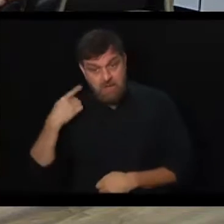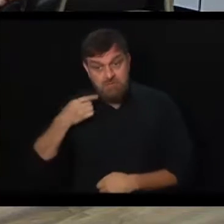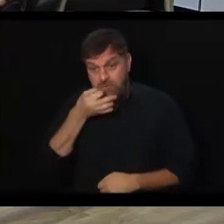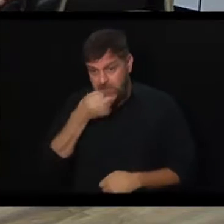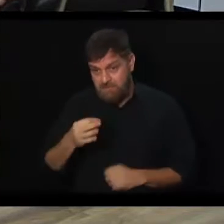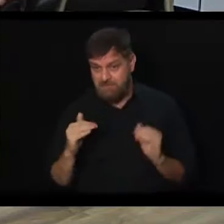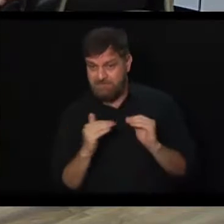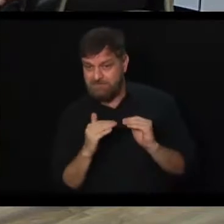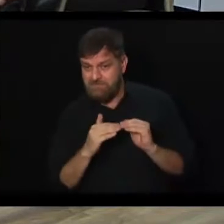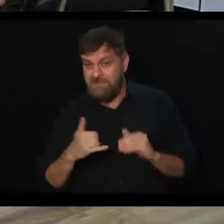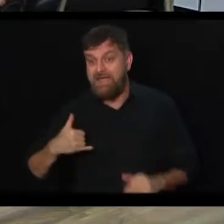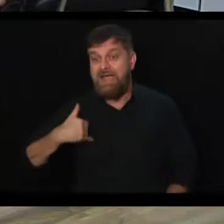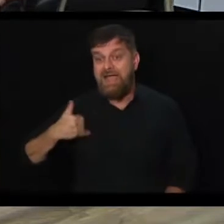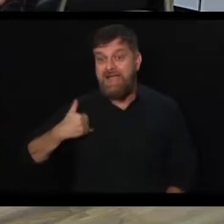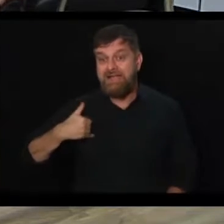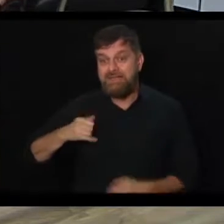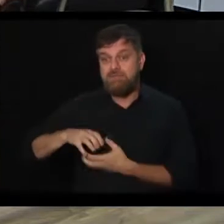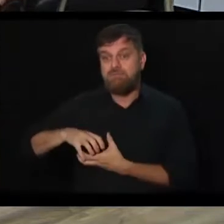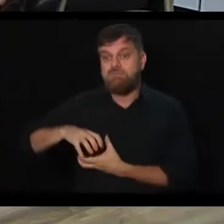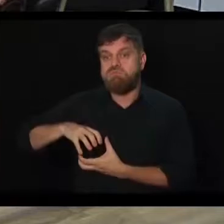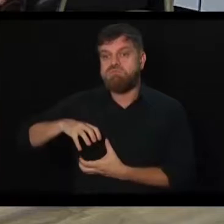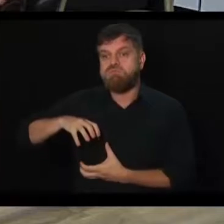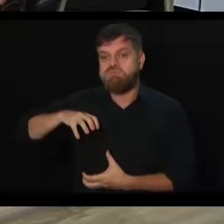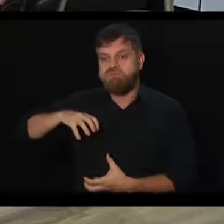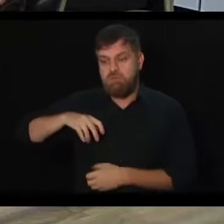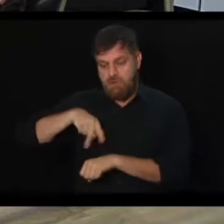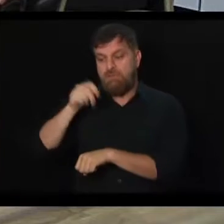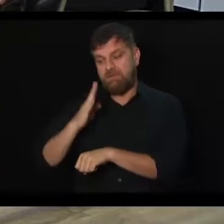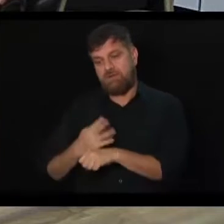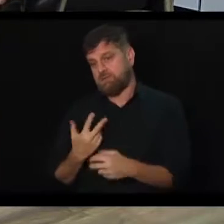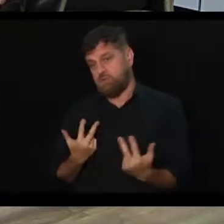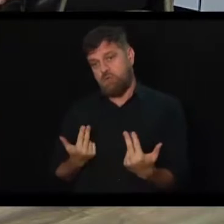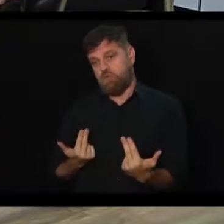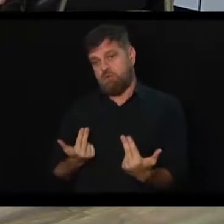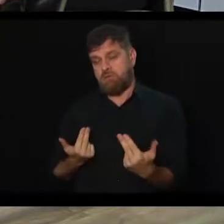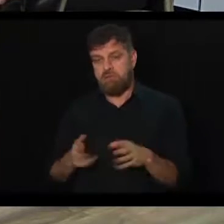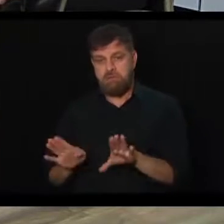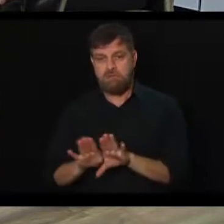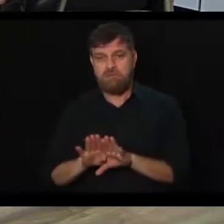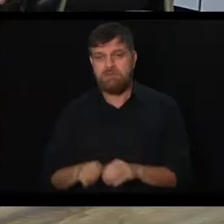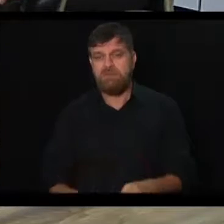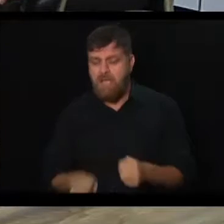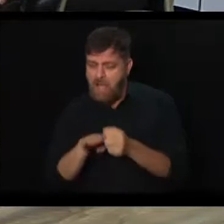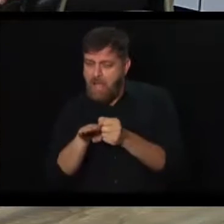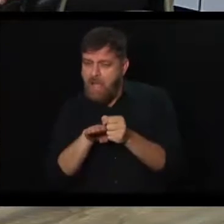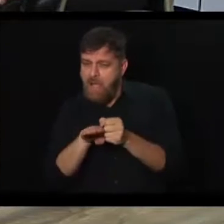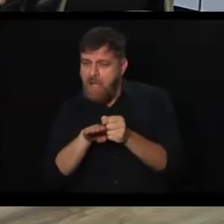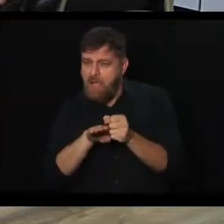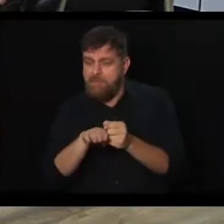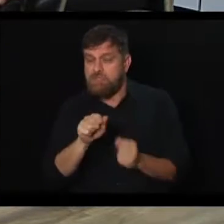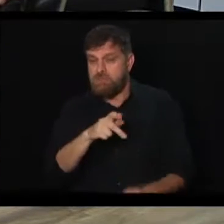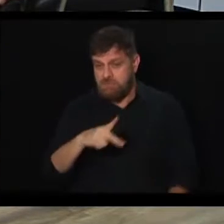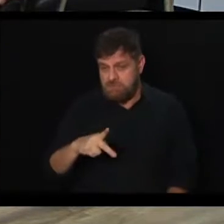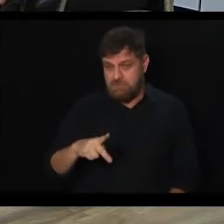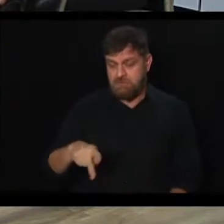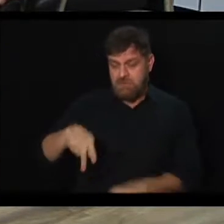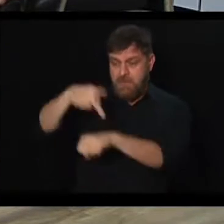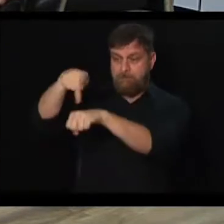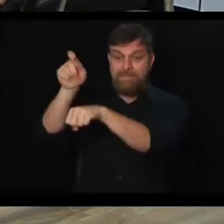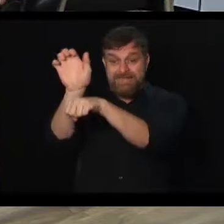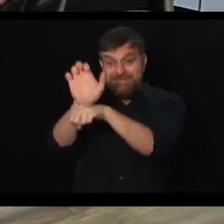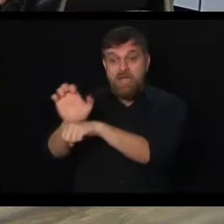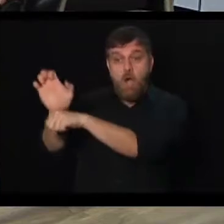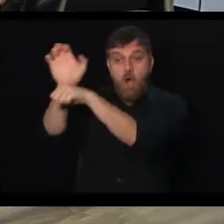a longevidade no mundo aumentou. E no Brasil também aumentou. Veja a média de idade, a média de aposentadoria de países da Europa